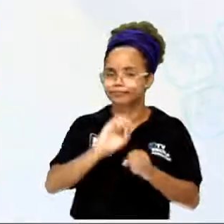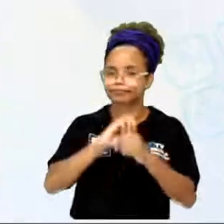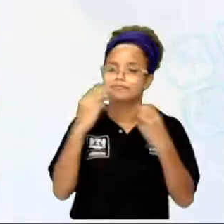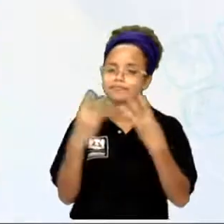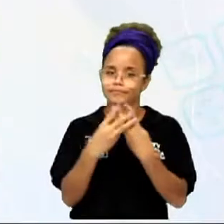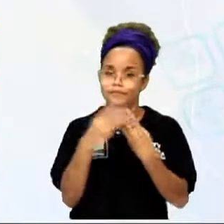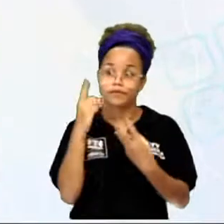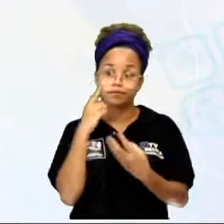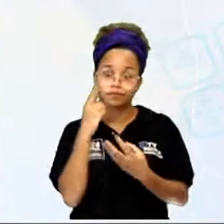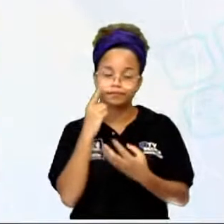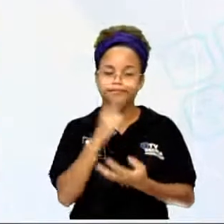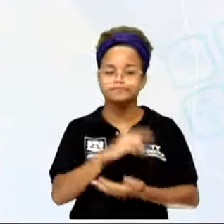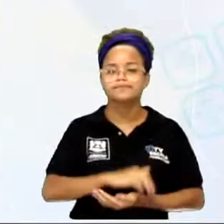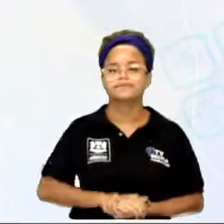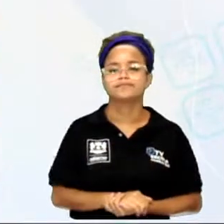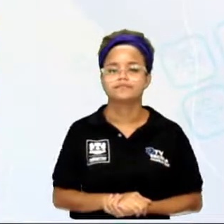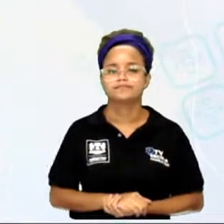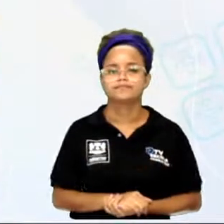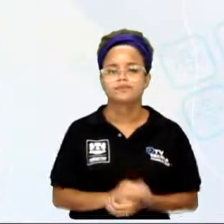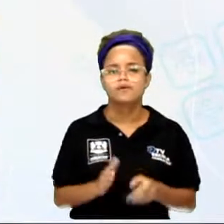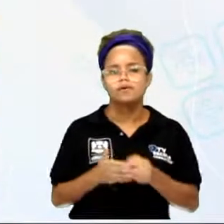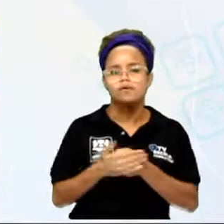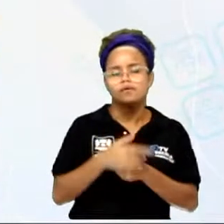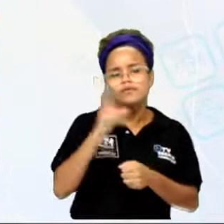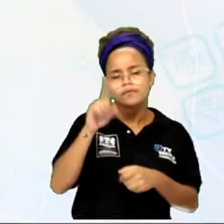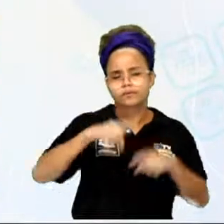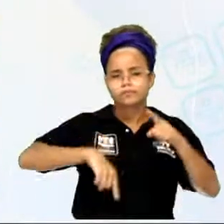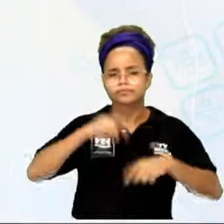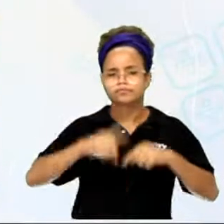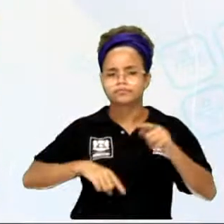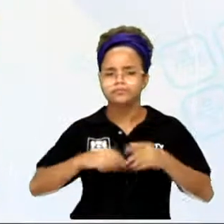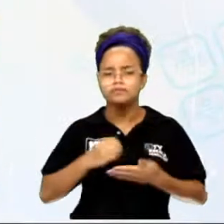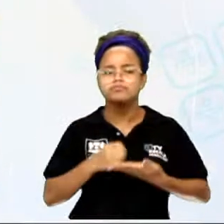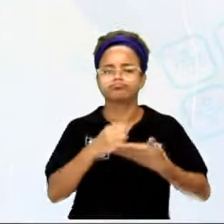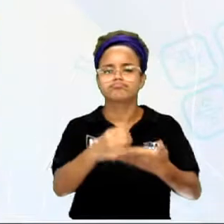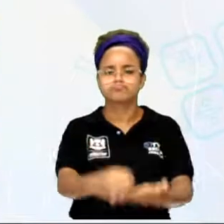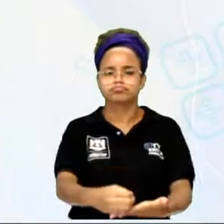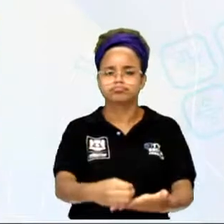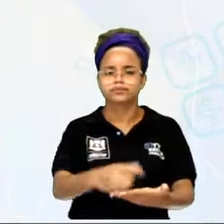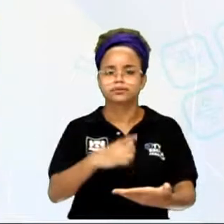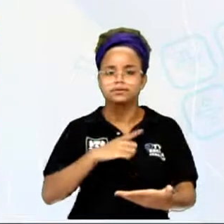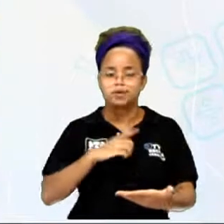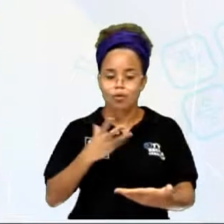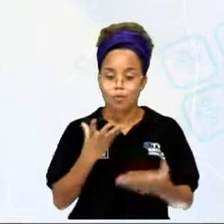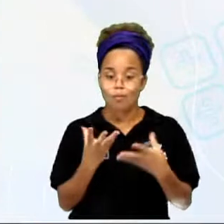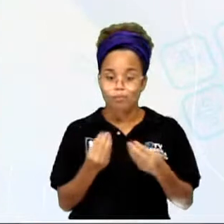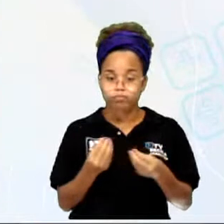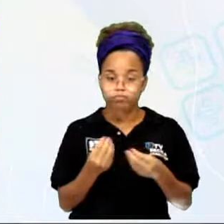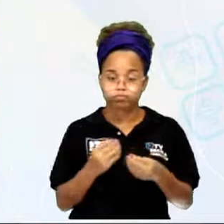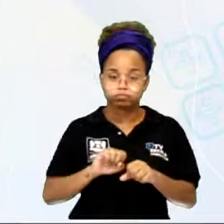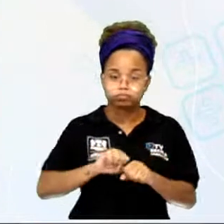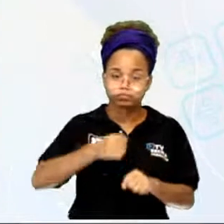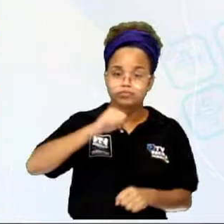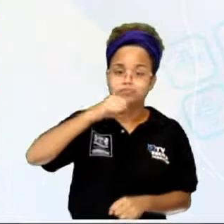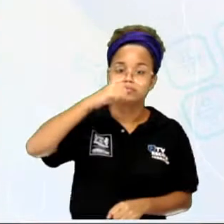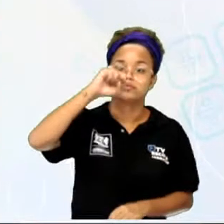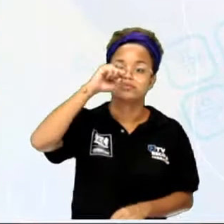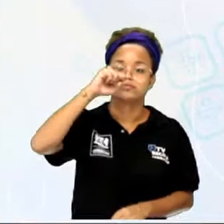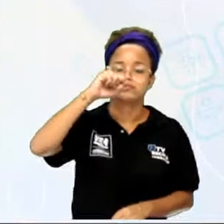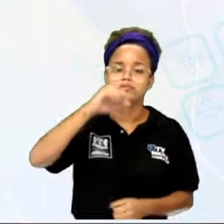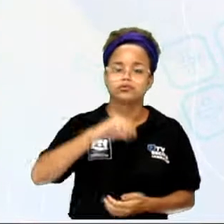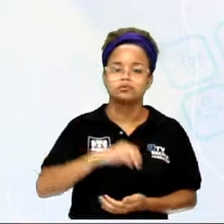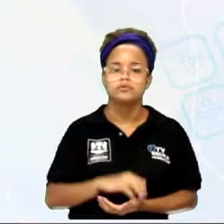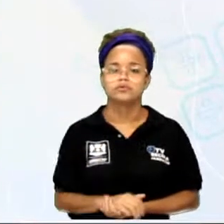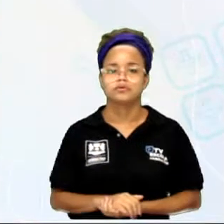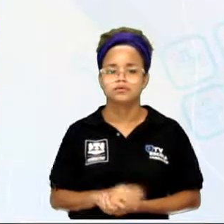nisso. Os isolantes elétricos são materiais que oferecem uma alta resistência e dificultam bastante